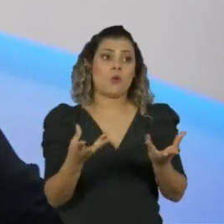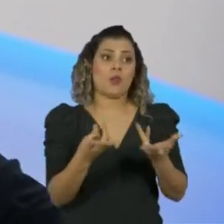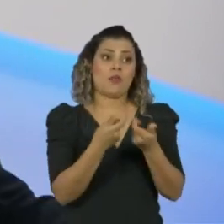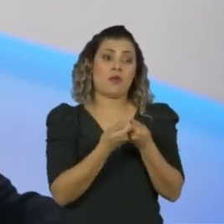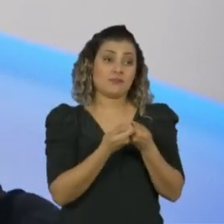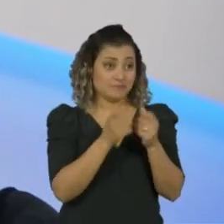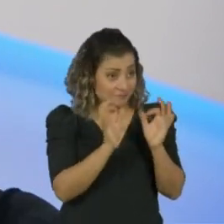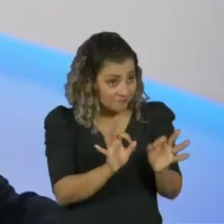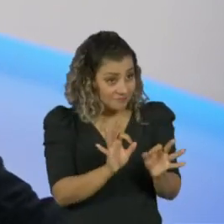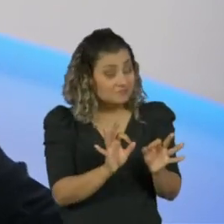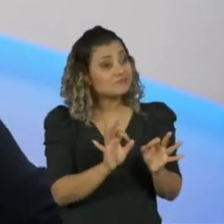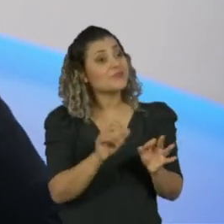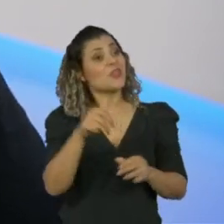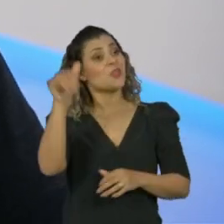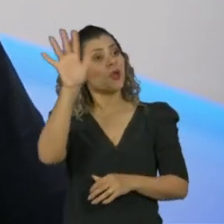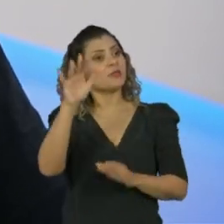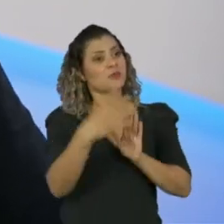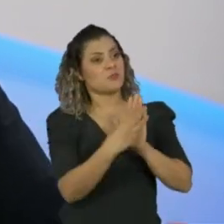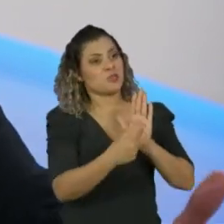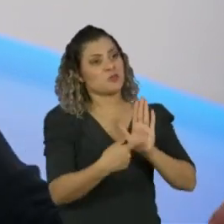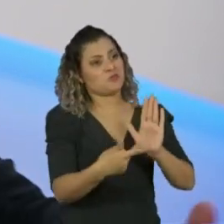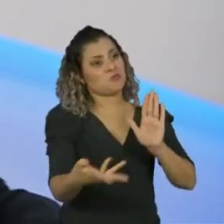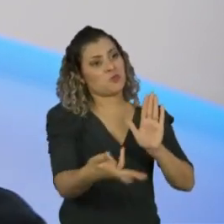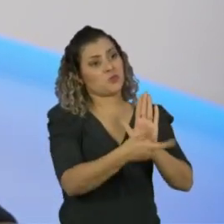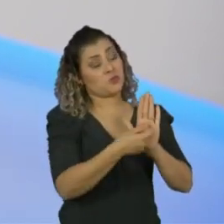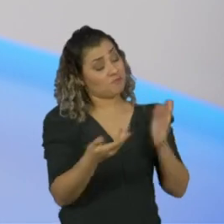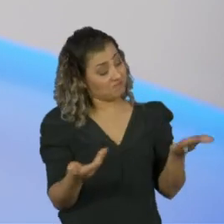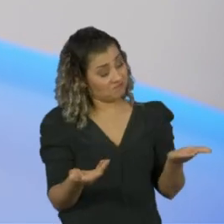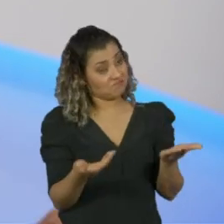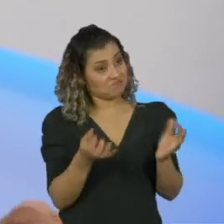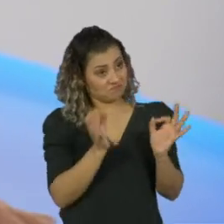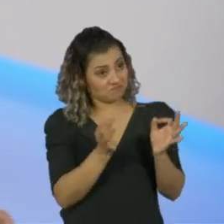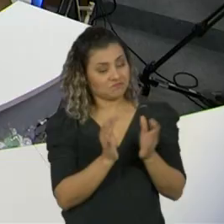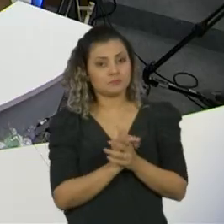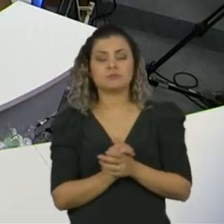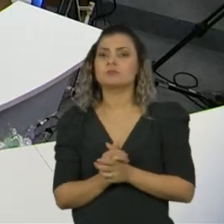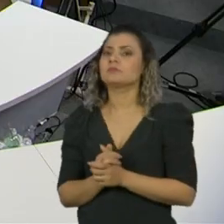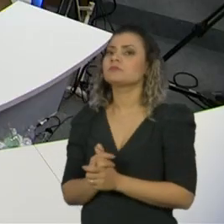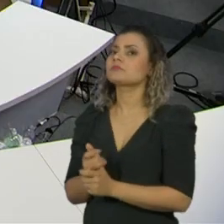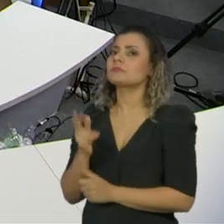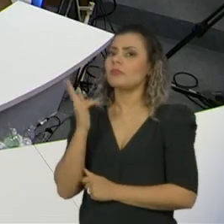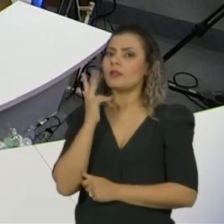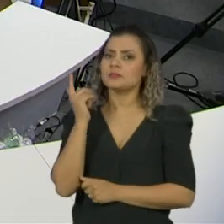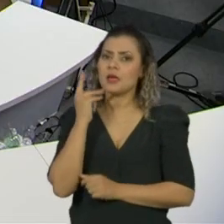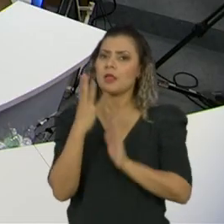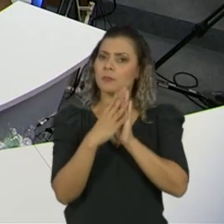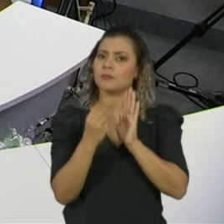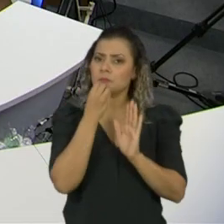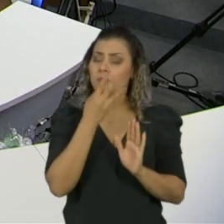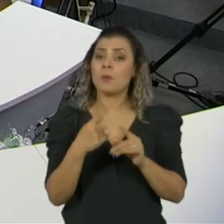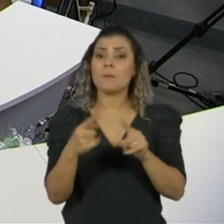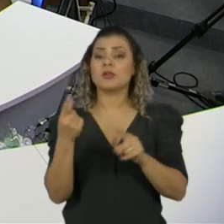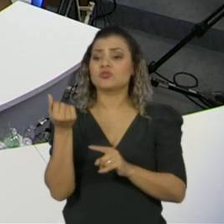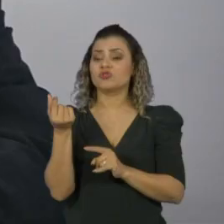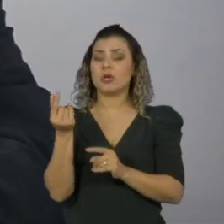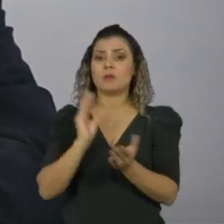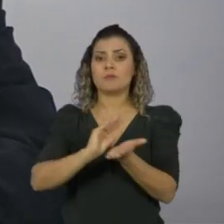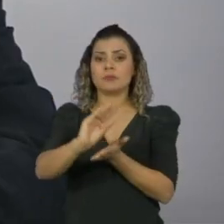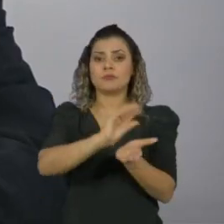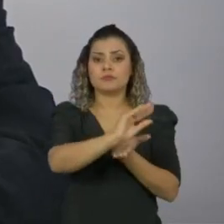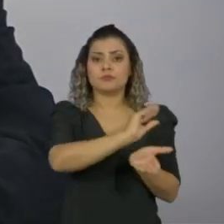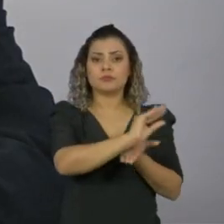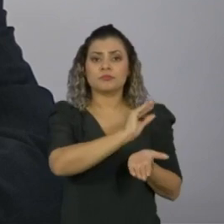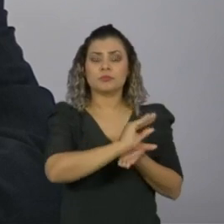bom que o Nordeste esteja dando um exemplo? Alguns desses estados, acho o Ceará é um bom exemplo. Uma parte do dinheiro é distribuída de acordo com